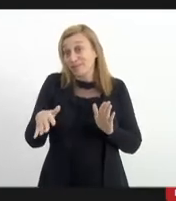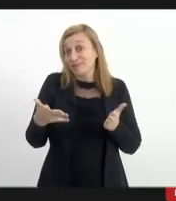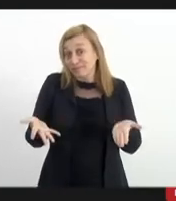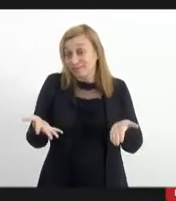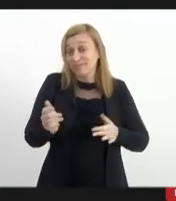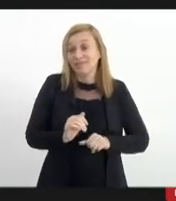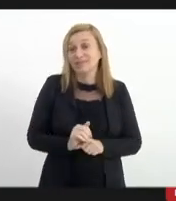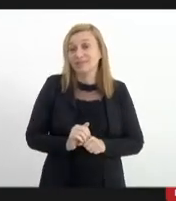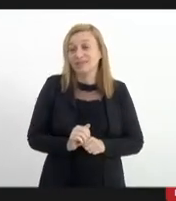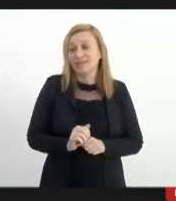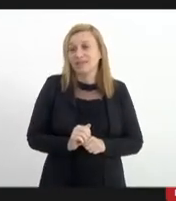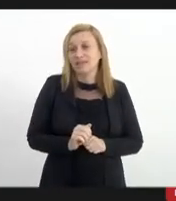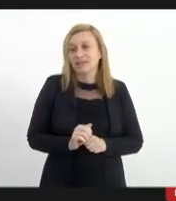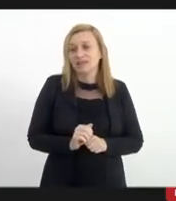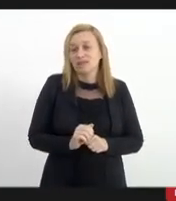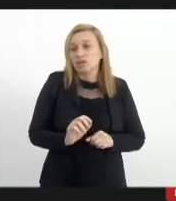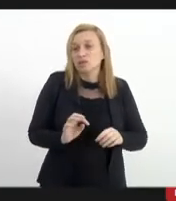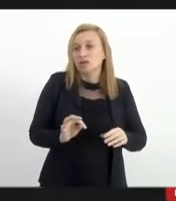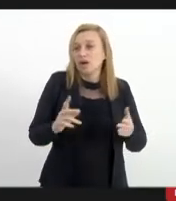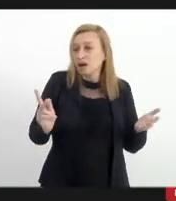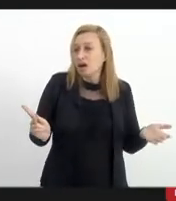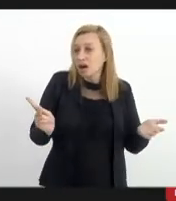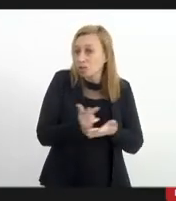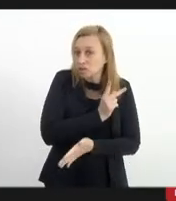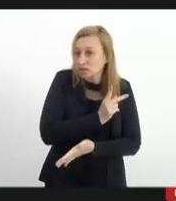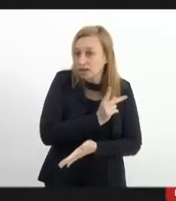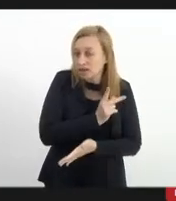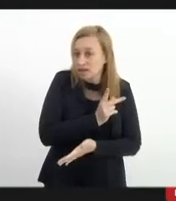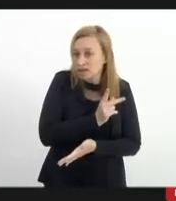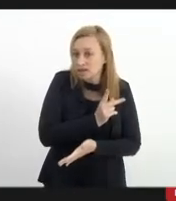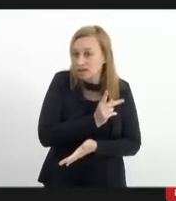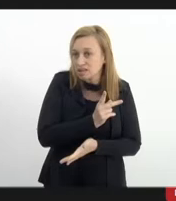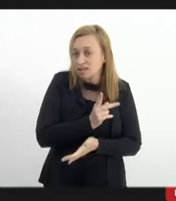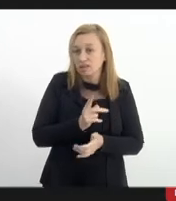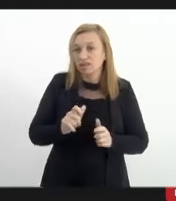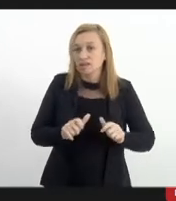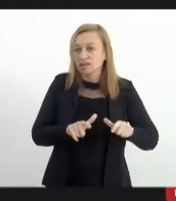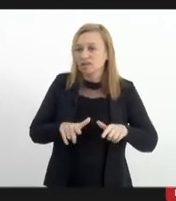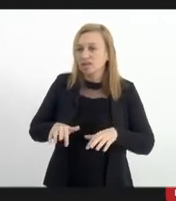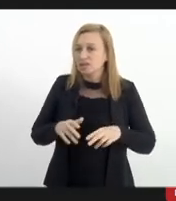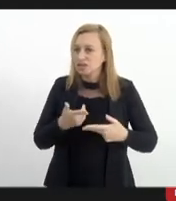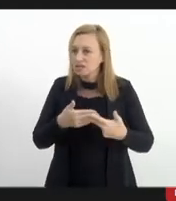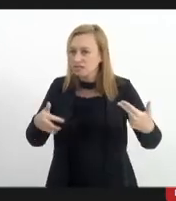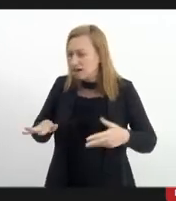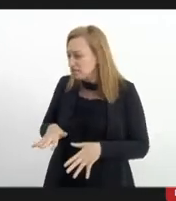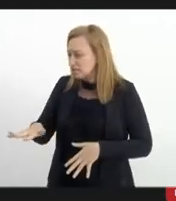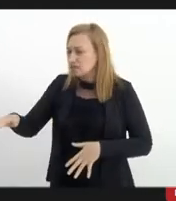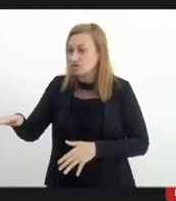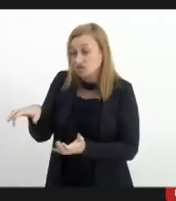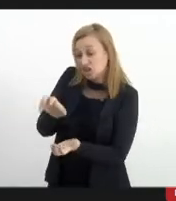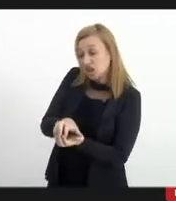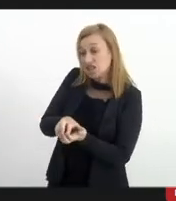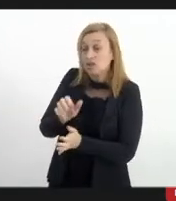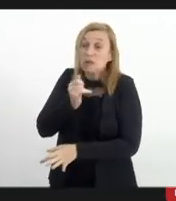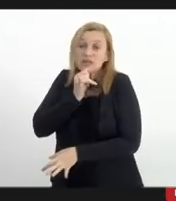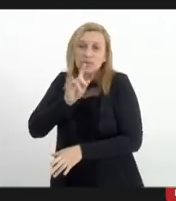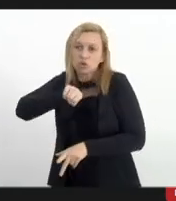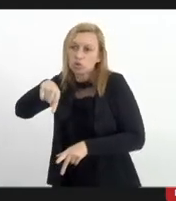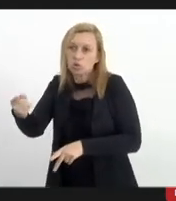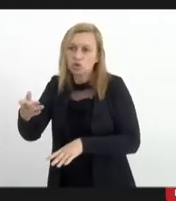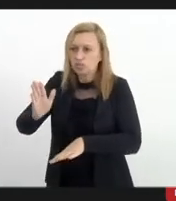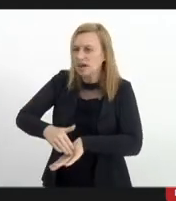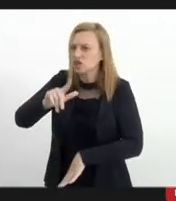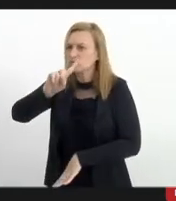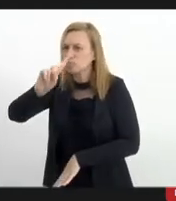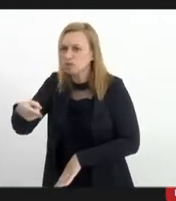logo as incursões acontecem nas respectivas comunidades. O Zacariezinho é só um exemplo das mais de 1.100